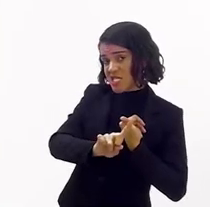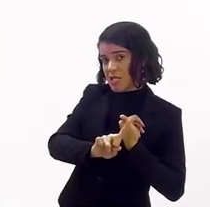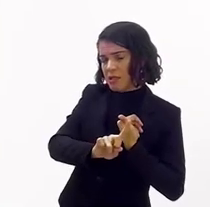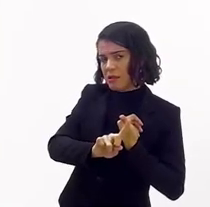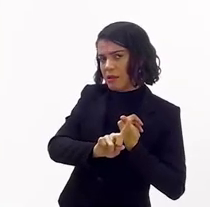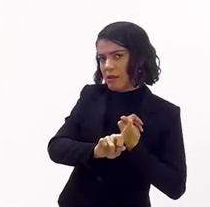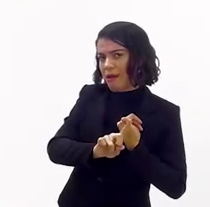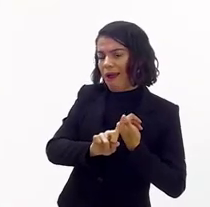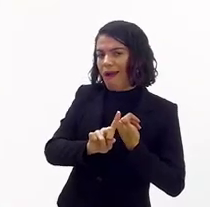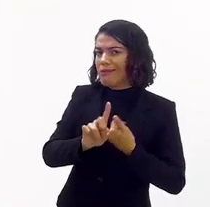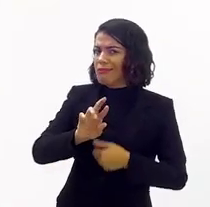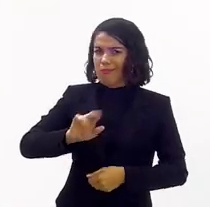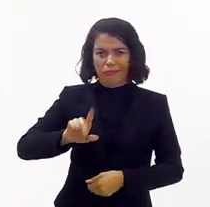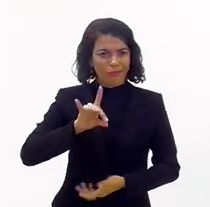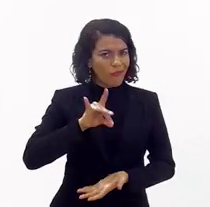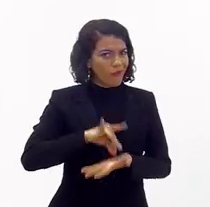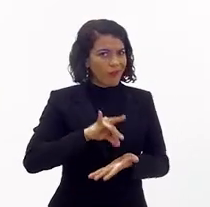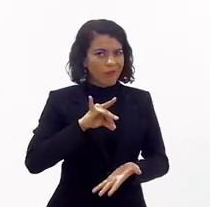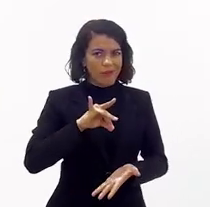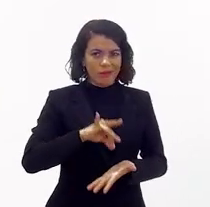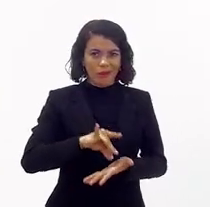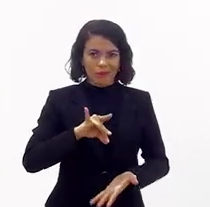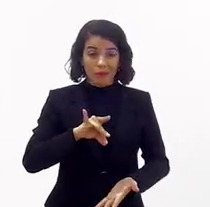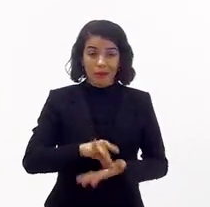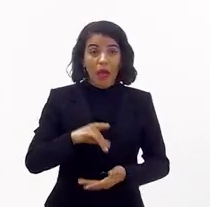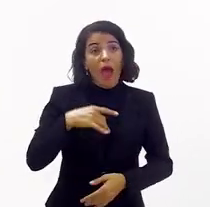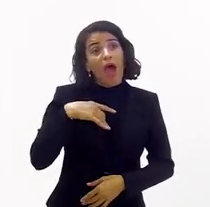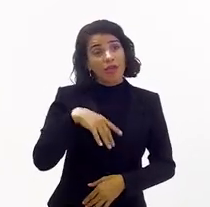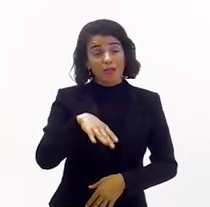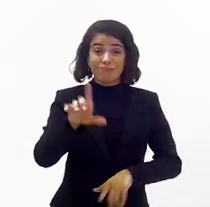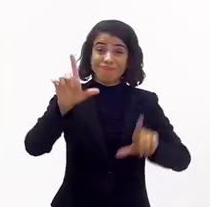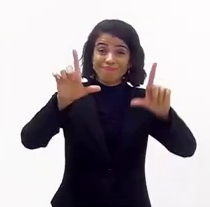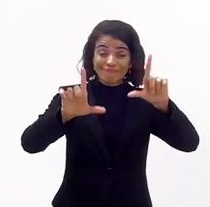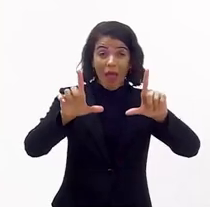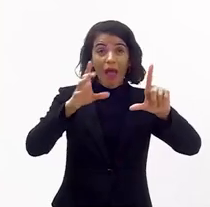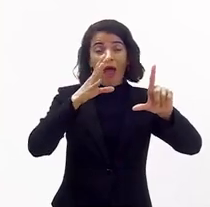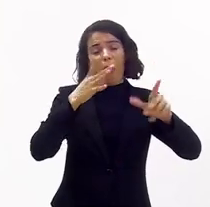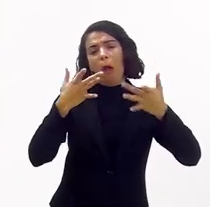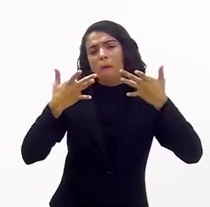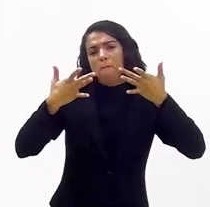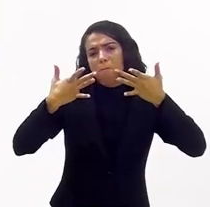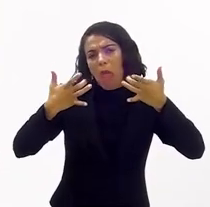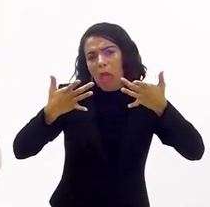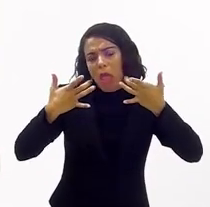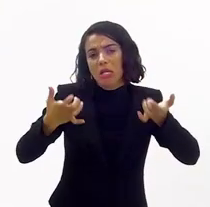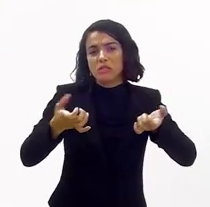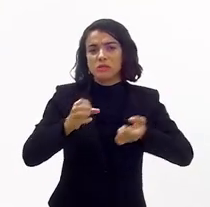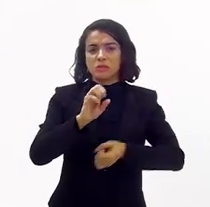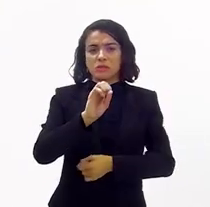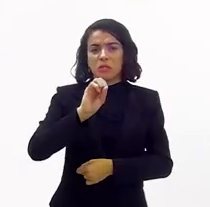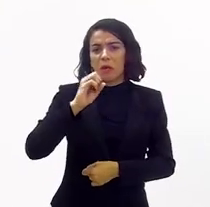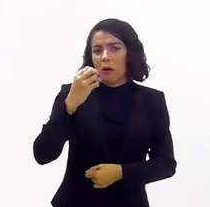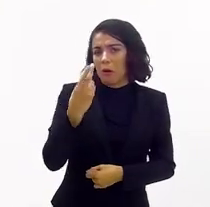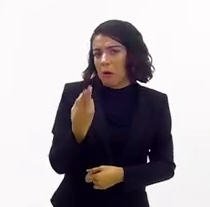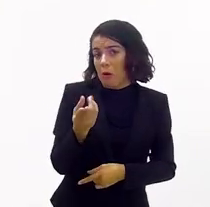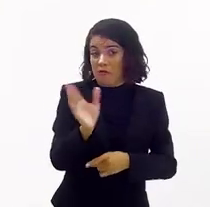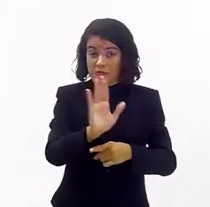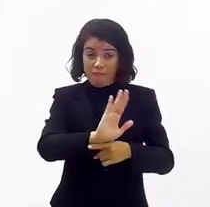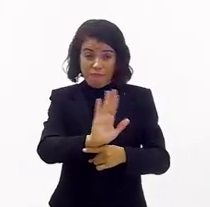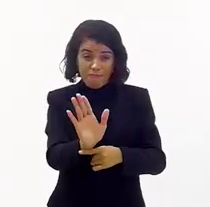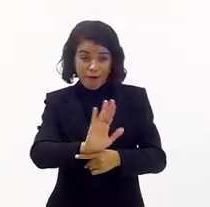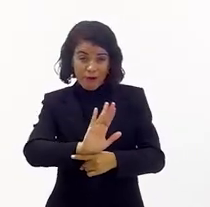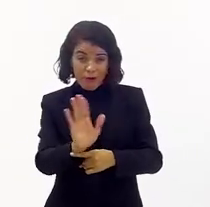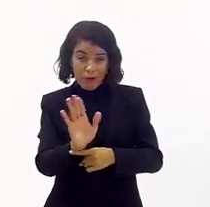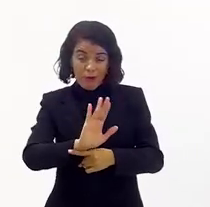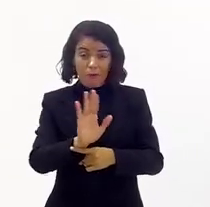isso, aquilo, quando não era verdade. E quando ele assiste uma peça, quando ele assiste